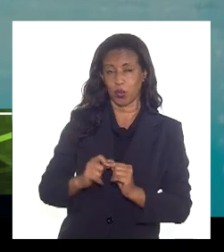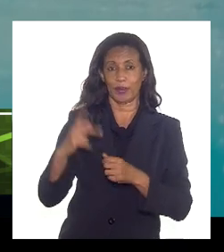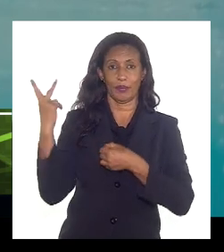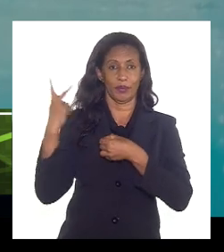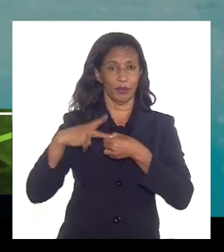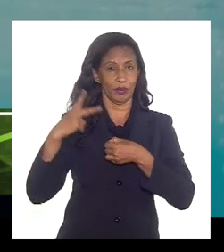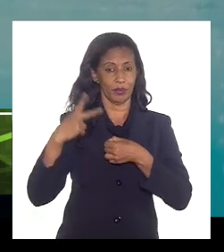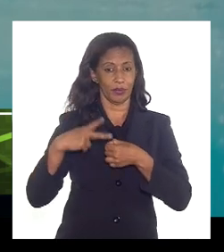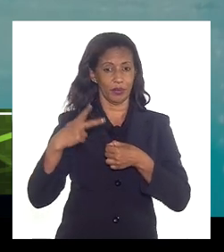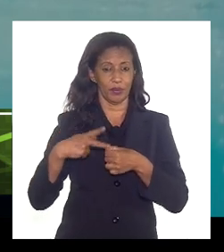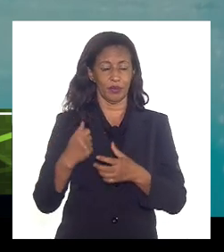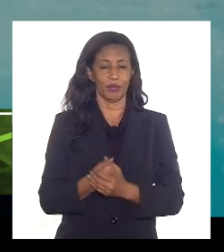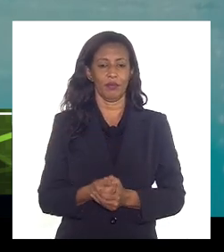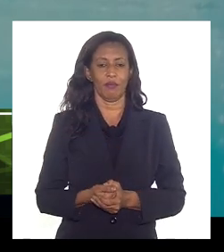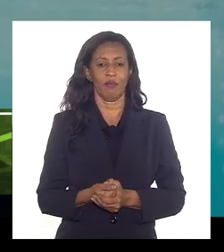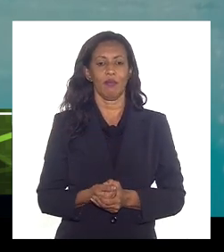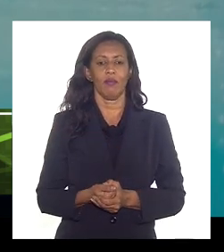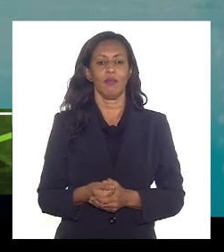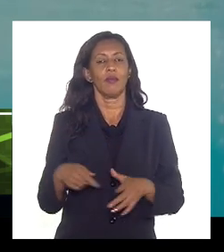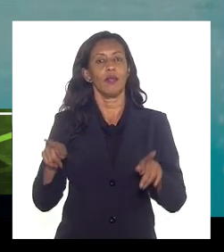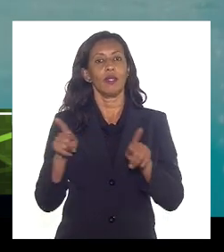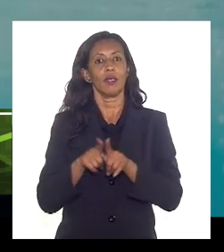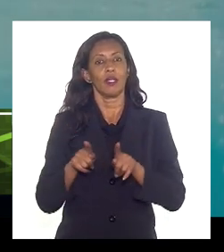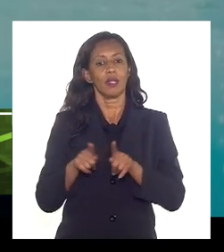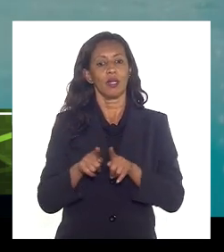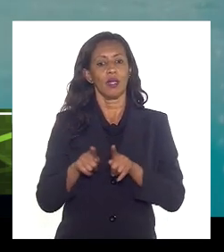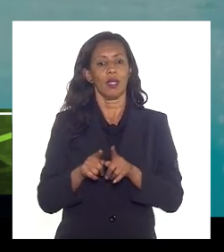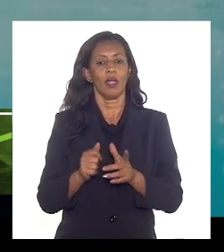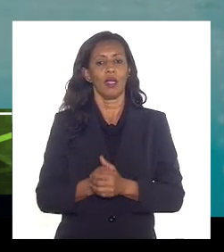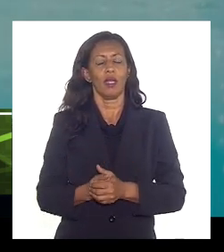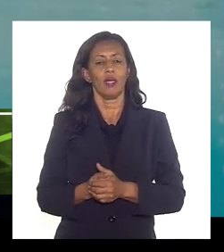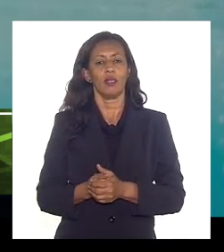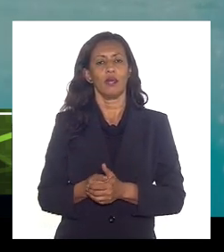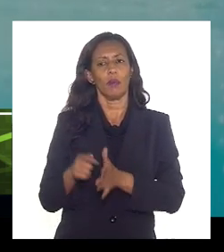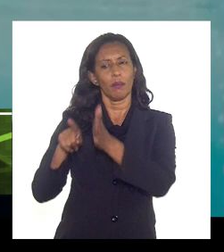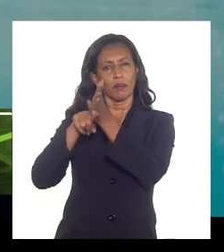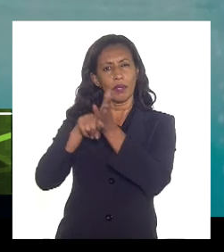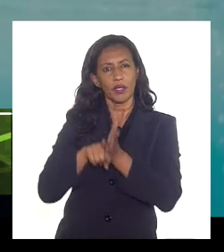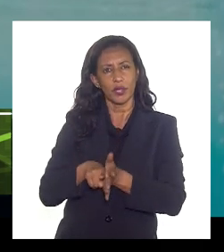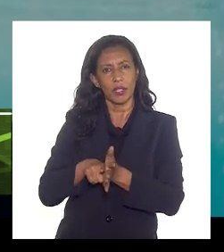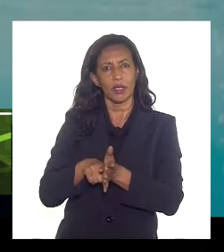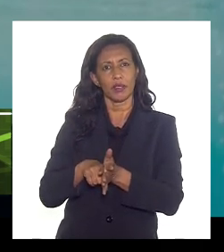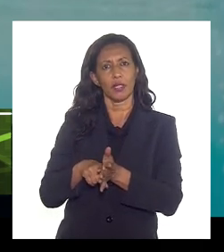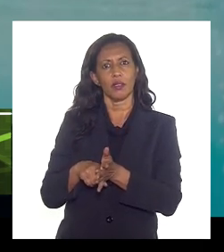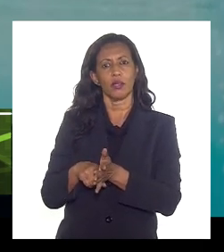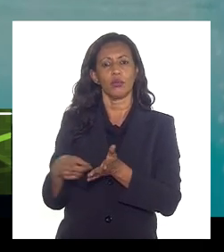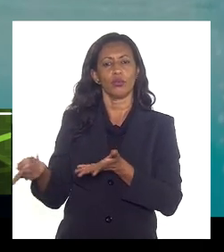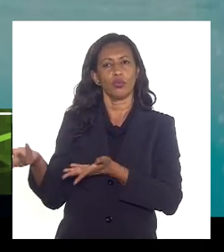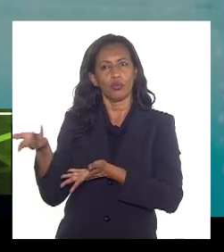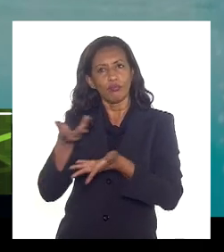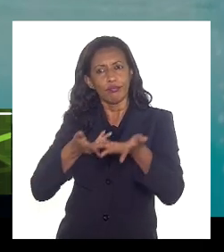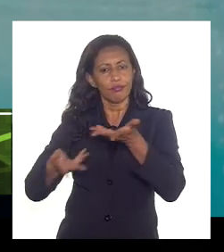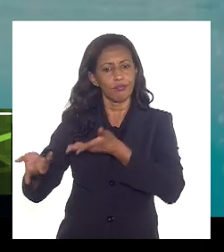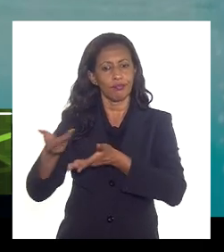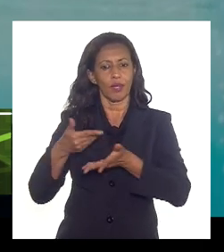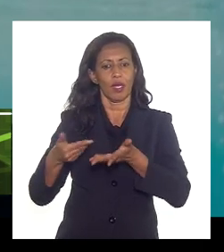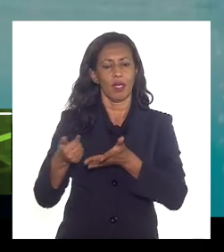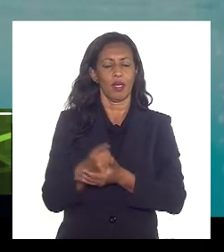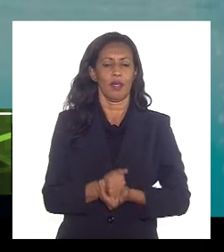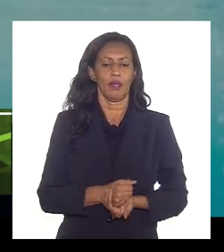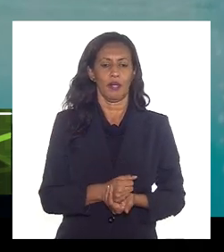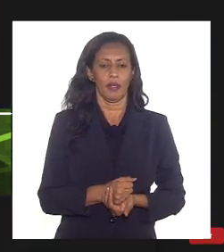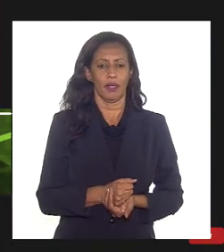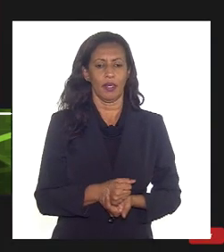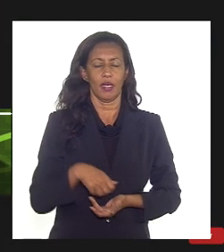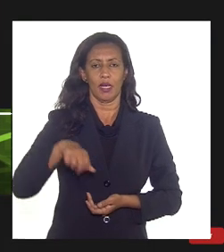e também naturalmente tem toda a questão dos investimentos realizados plataformas e